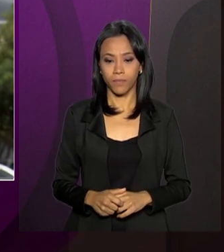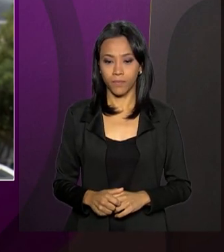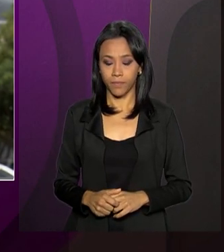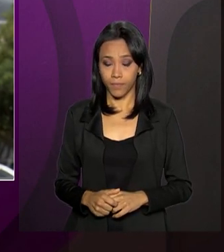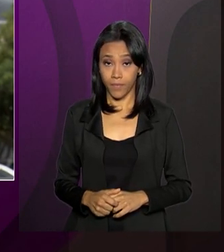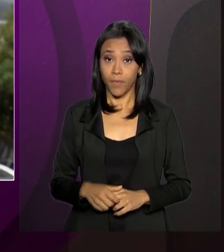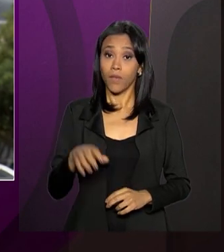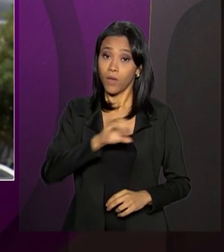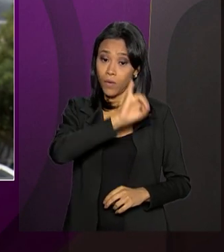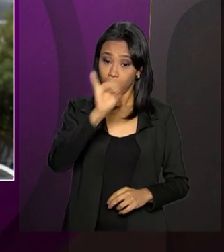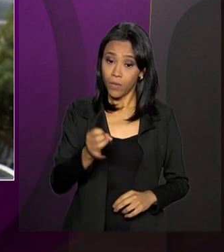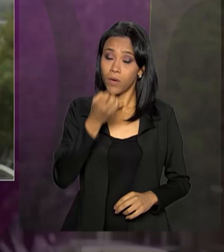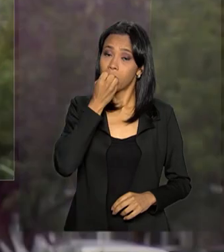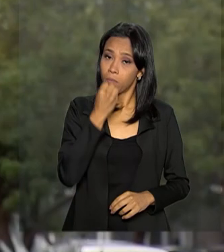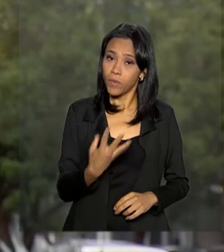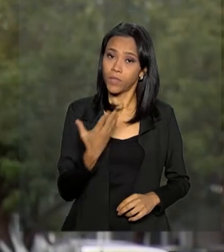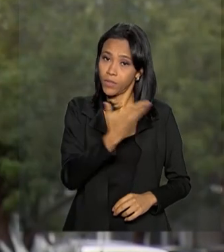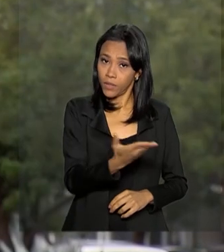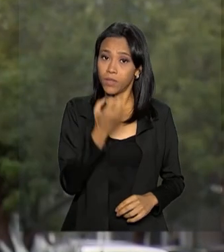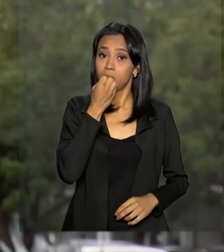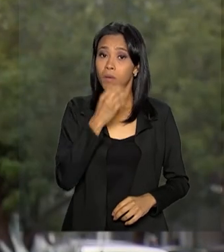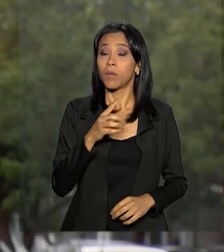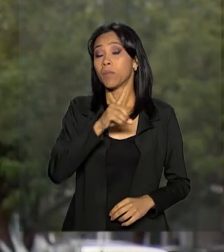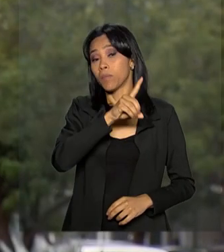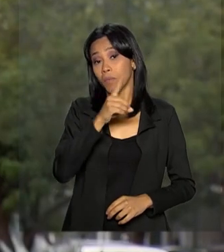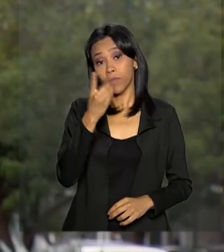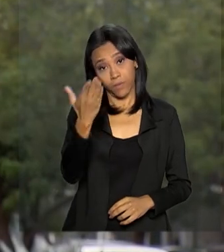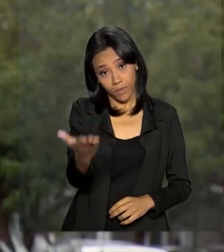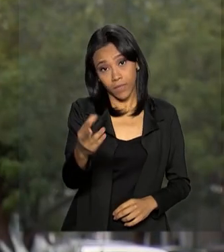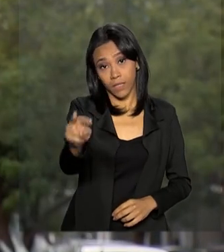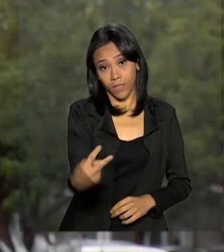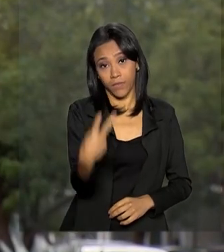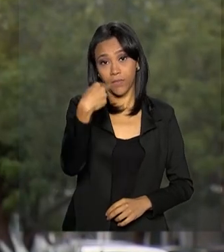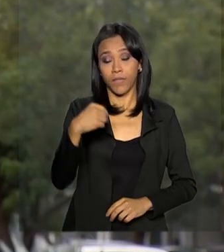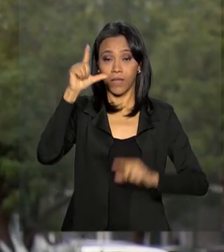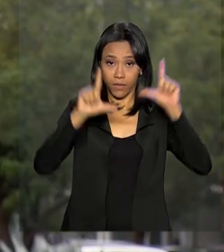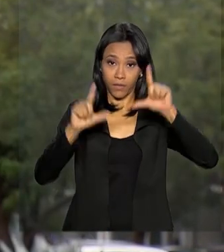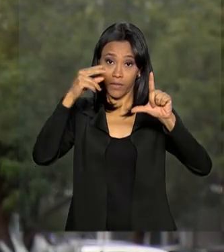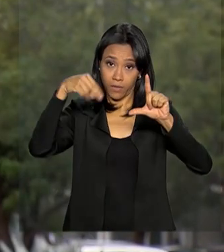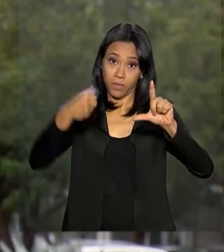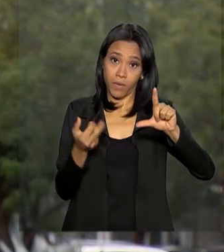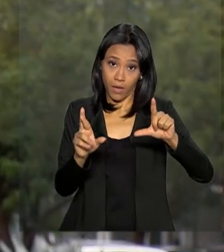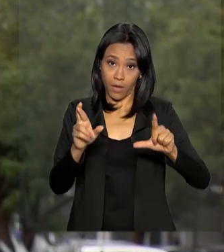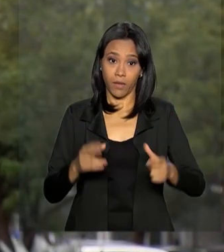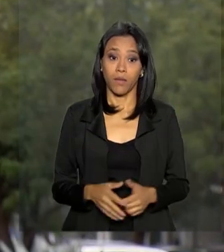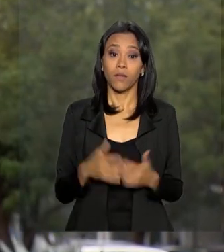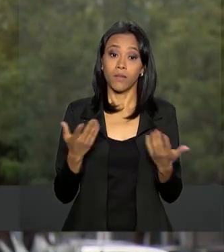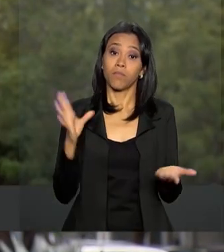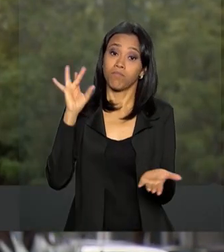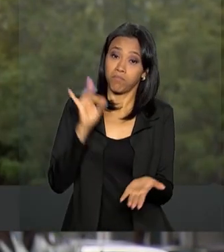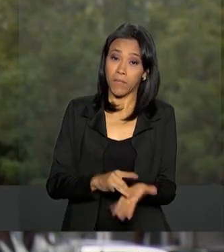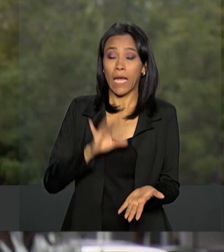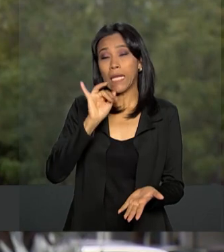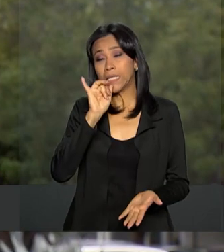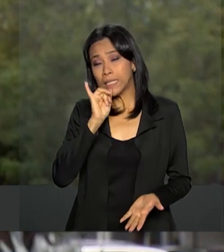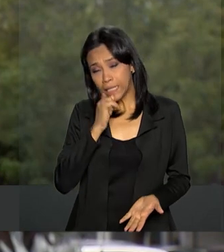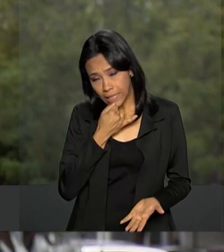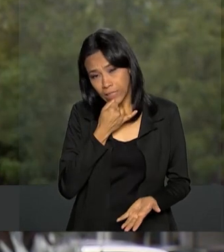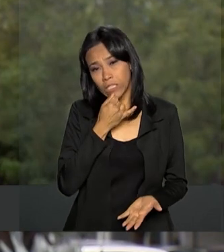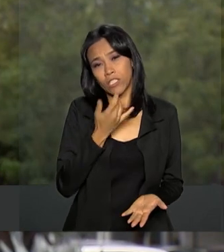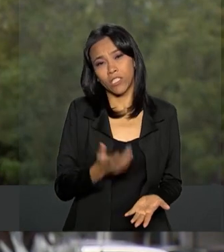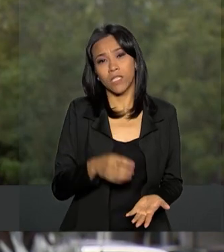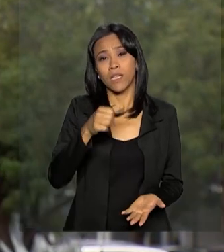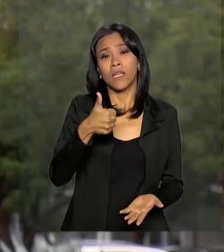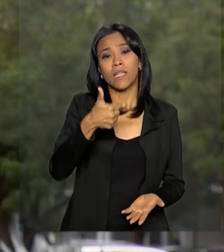Olá, Ricardo. Bom dia pra você. Bom dia pra você que acompanha a NBR e TV do governo federal. Realmente, essa é uma notícia muito triste.